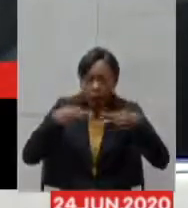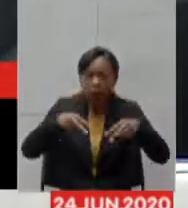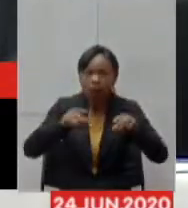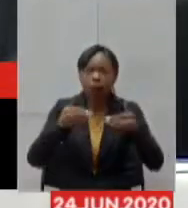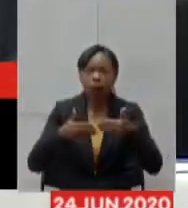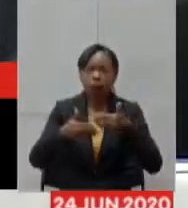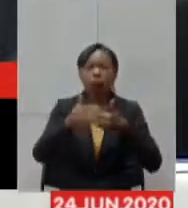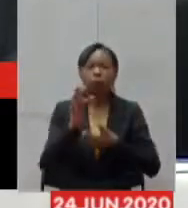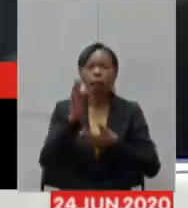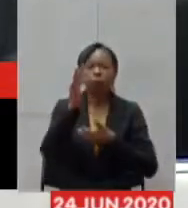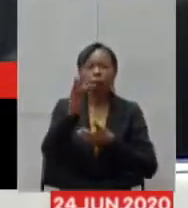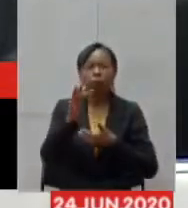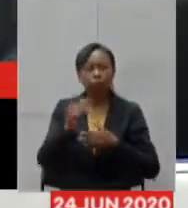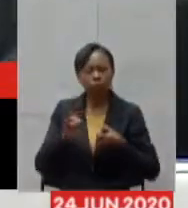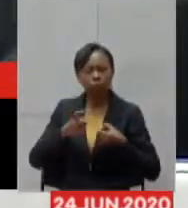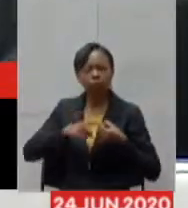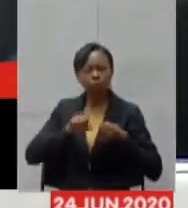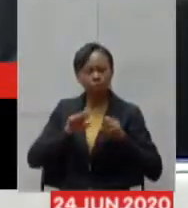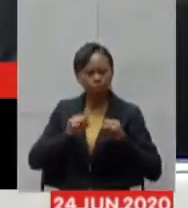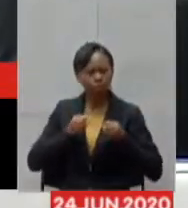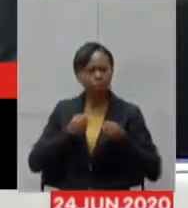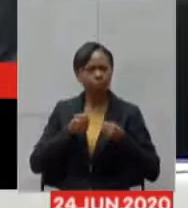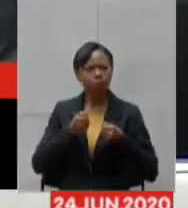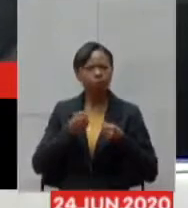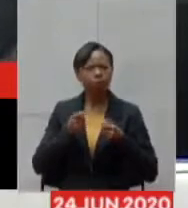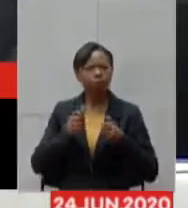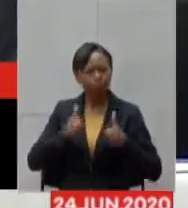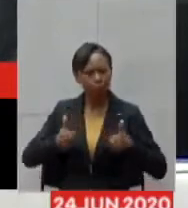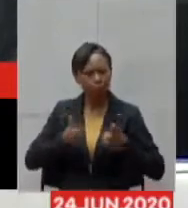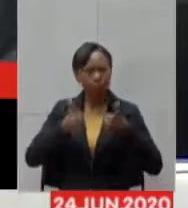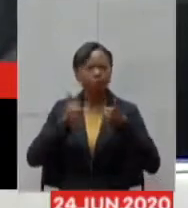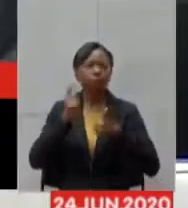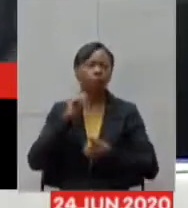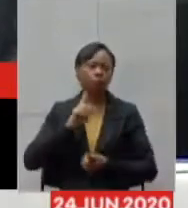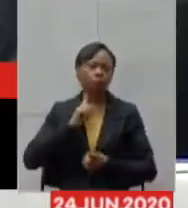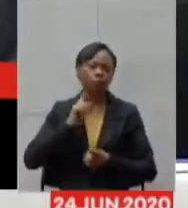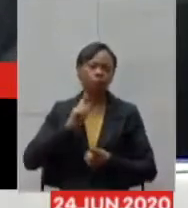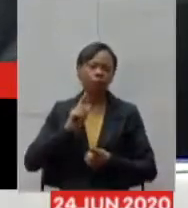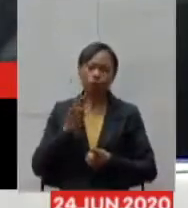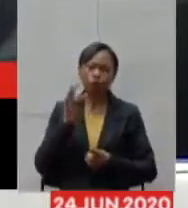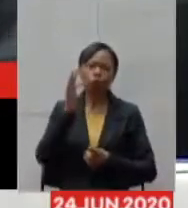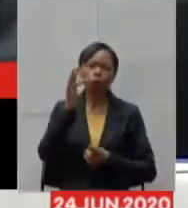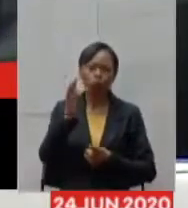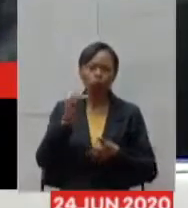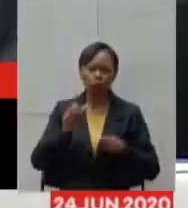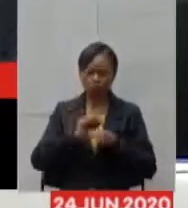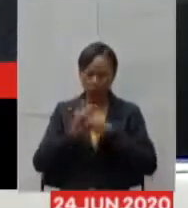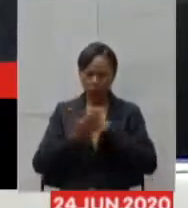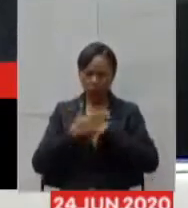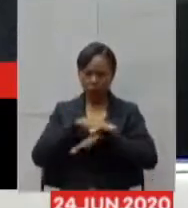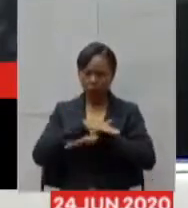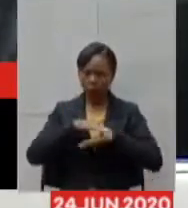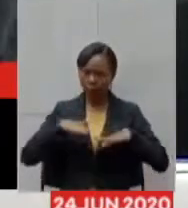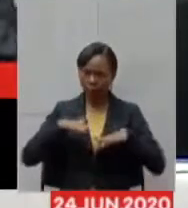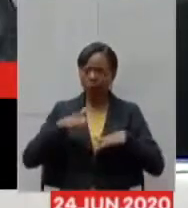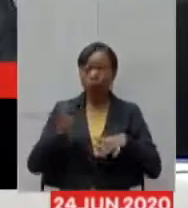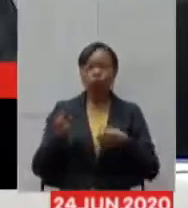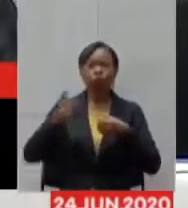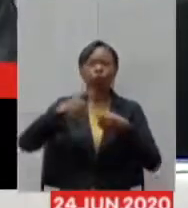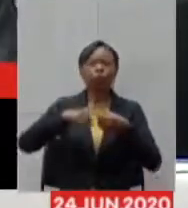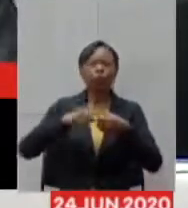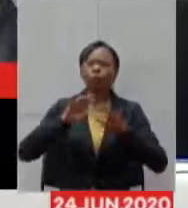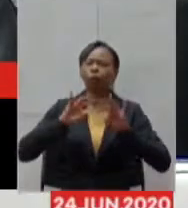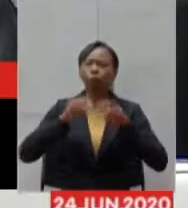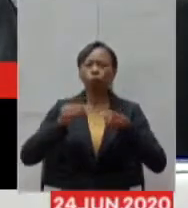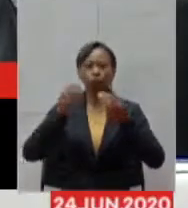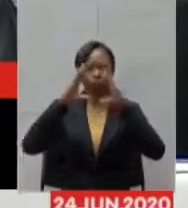pra fazermos uma Minas Gerais melhor e que essa pandemia passe e voltemos aí a ter mais tranquilidade. Mas, com a